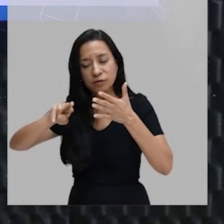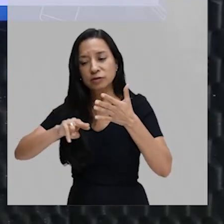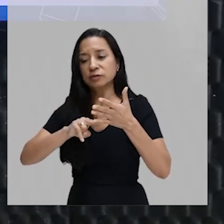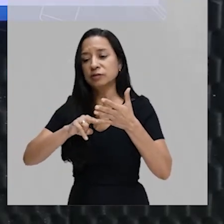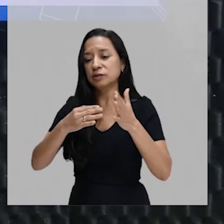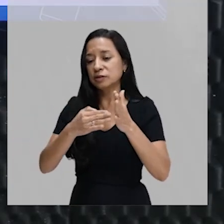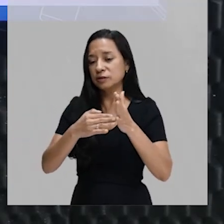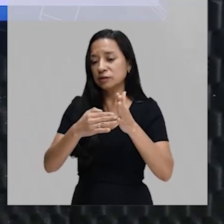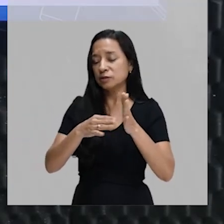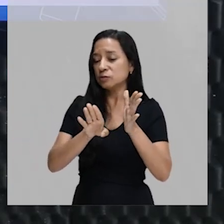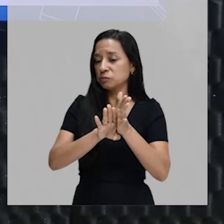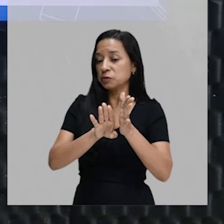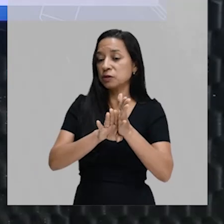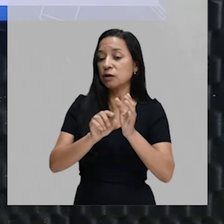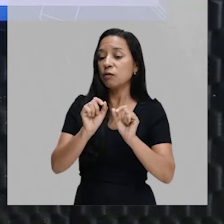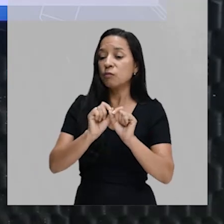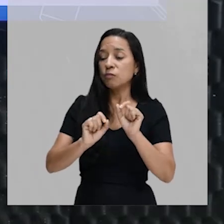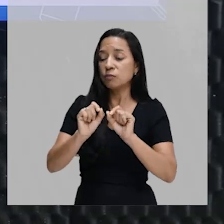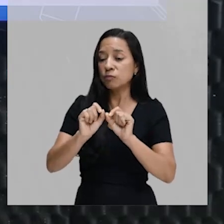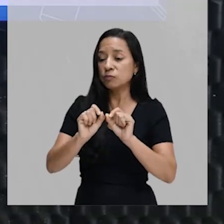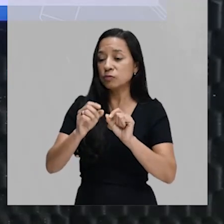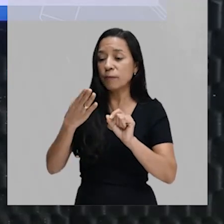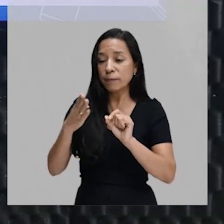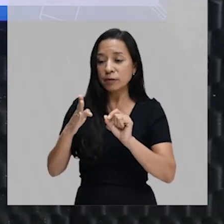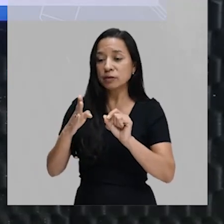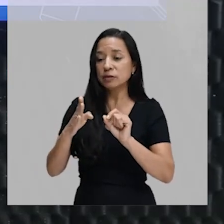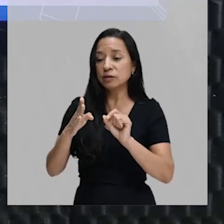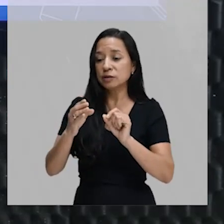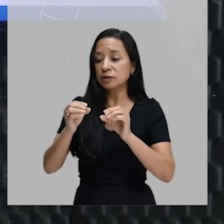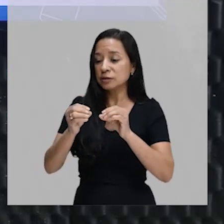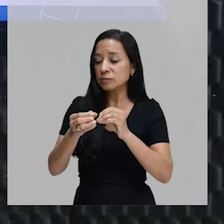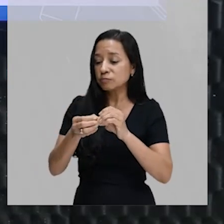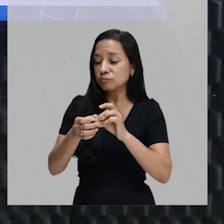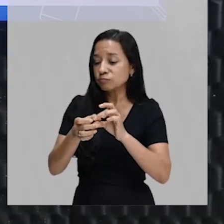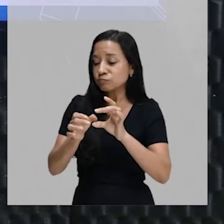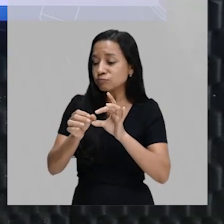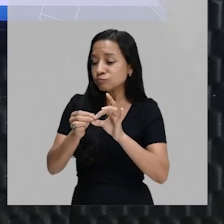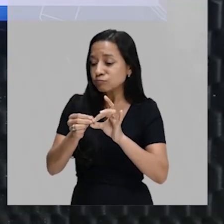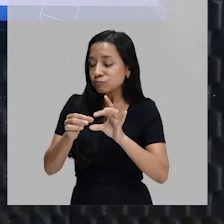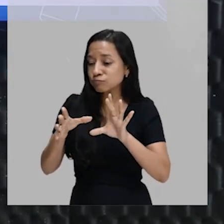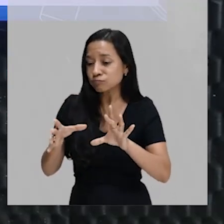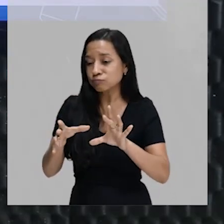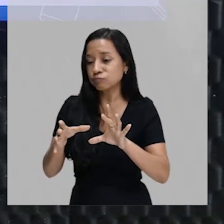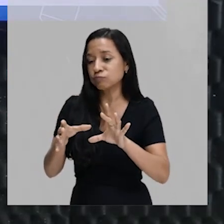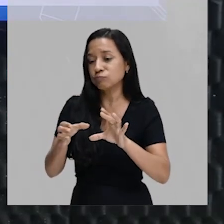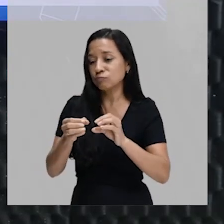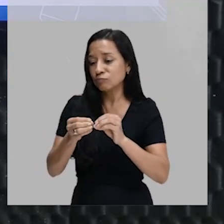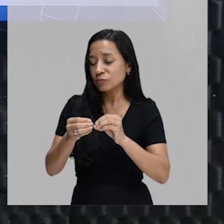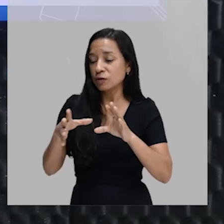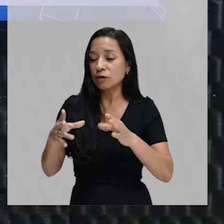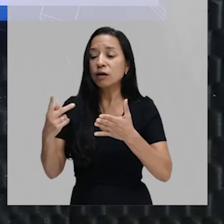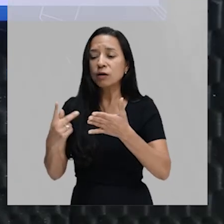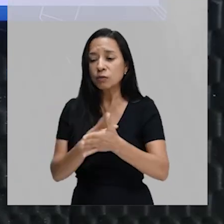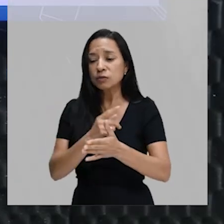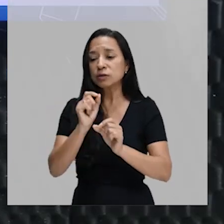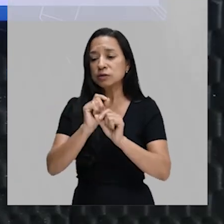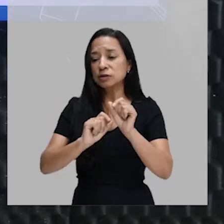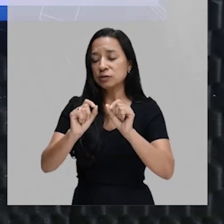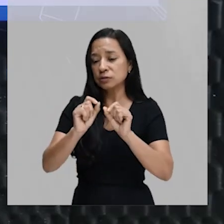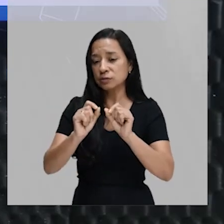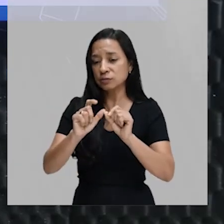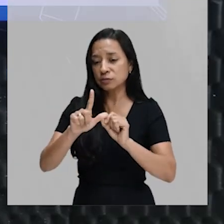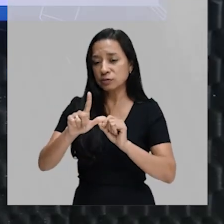até chegar a ponto em que essa bactéria vai se romper. Ou seja, vai acontecer a